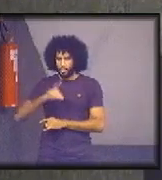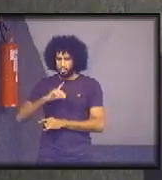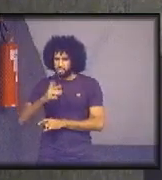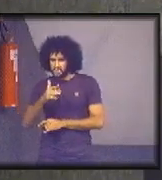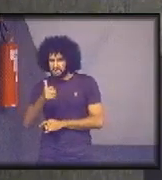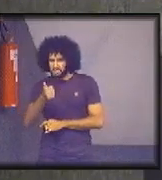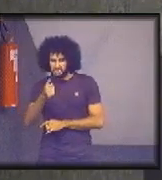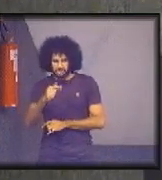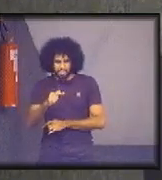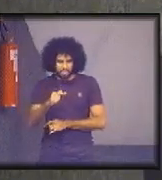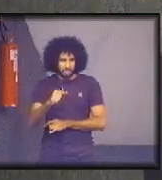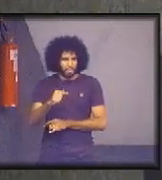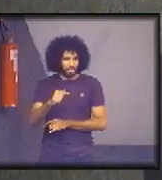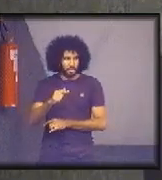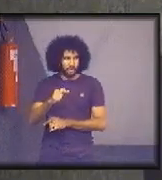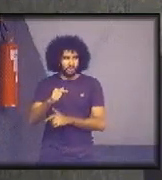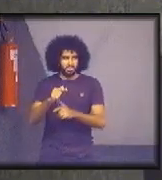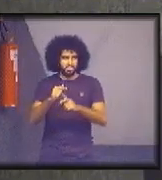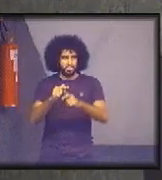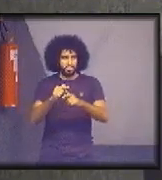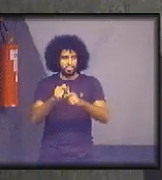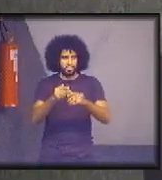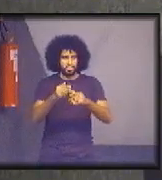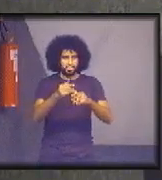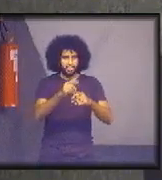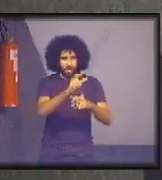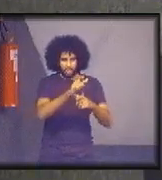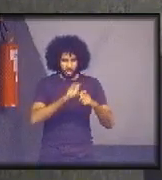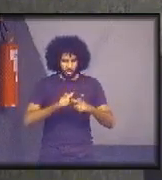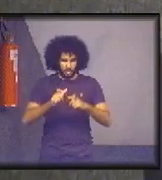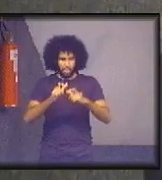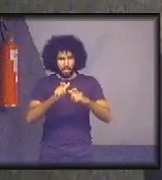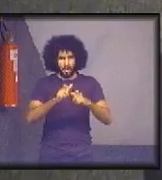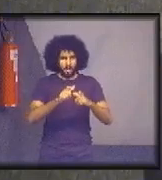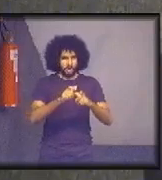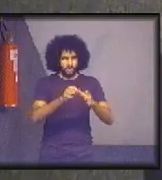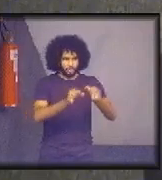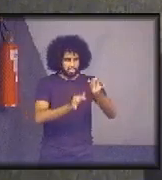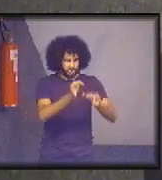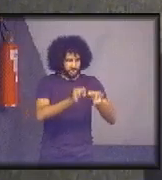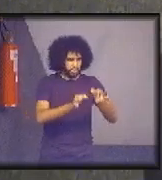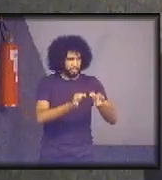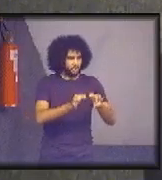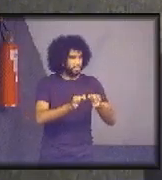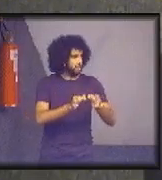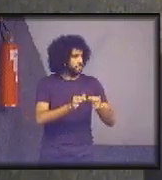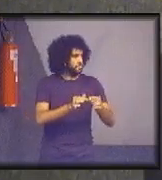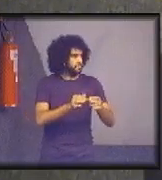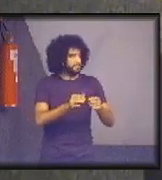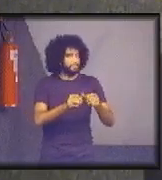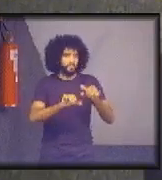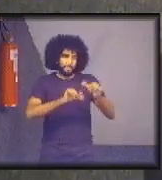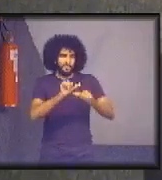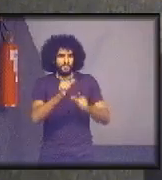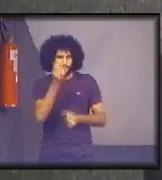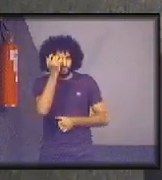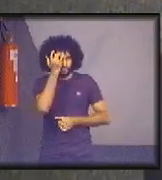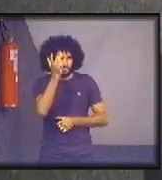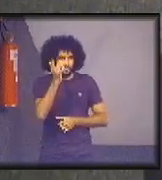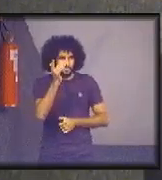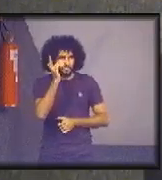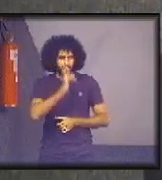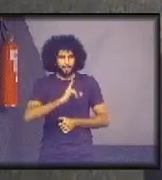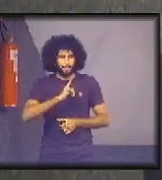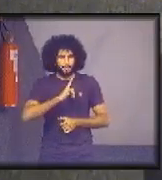partes do tribunal, o vai facilitar também, e está facilitando a nossa aquisição de